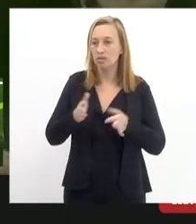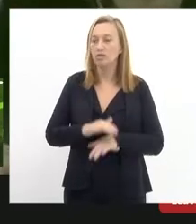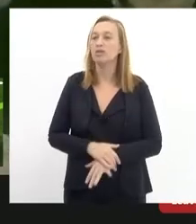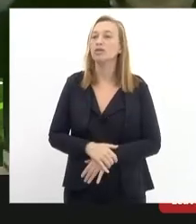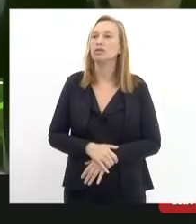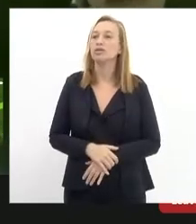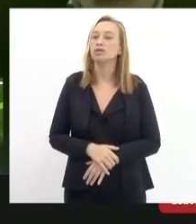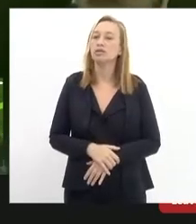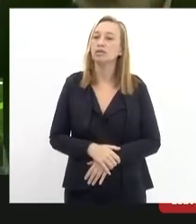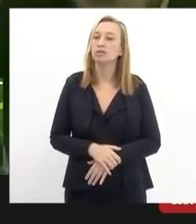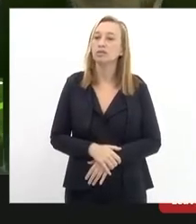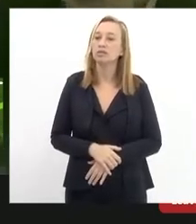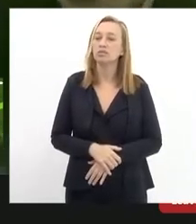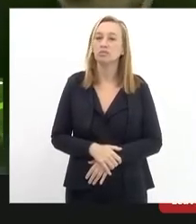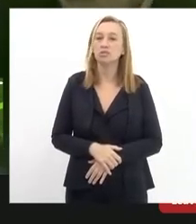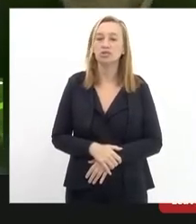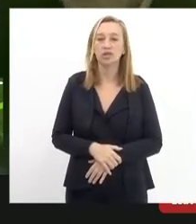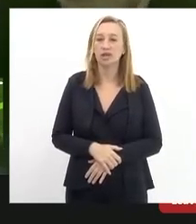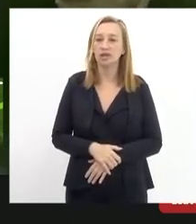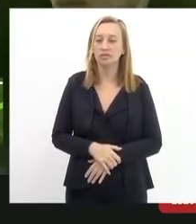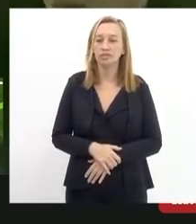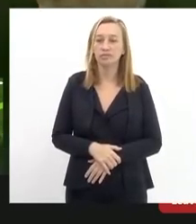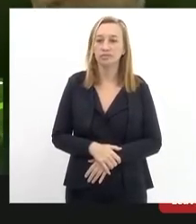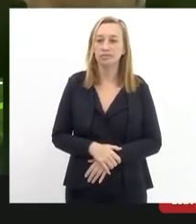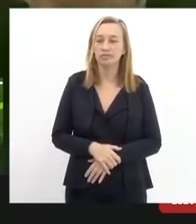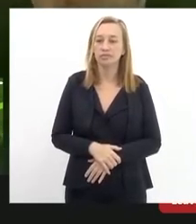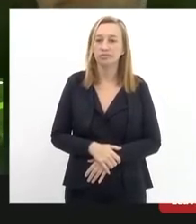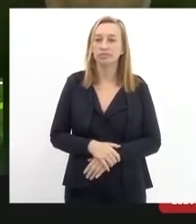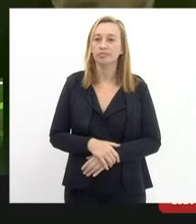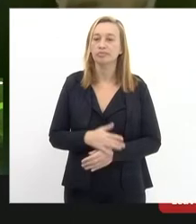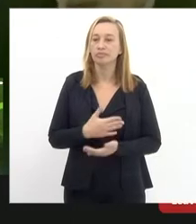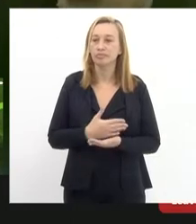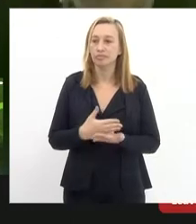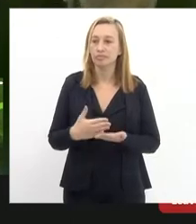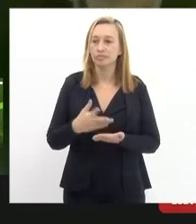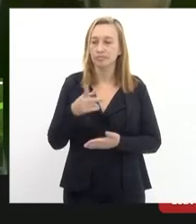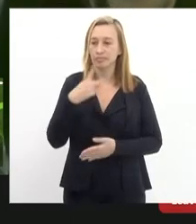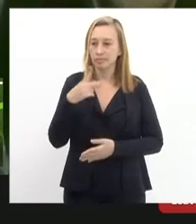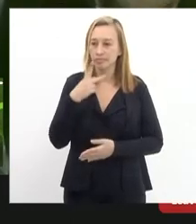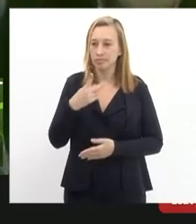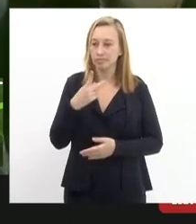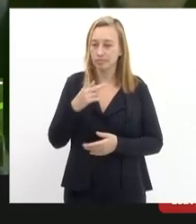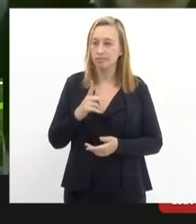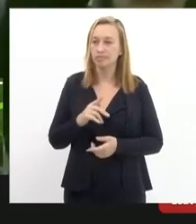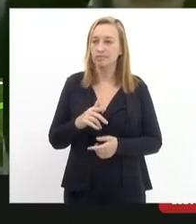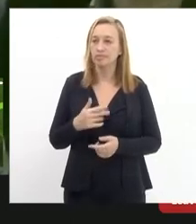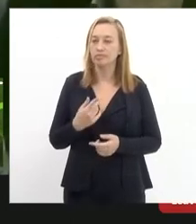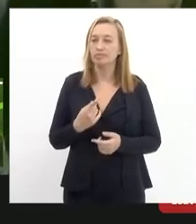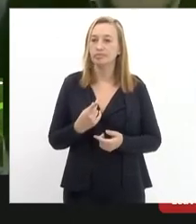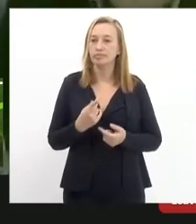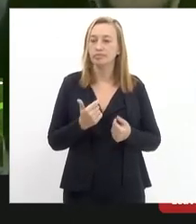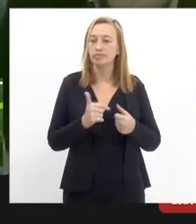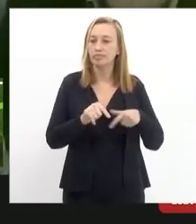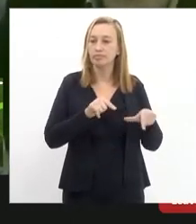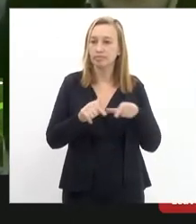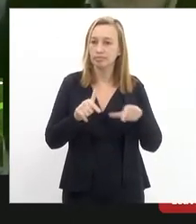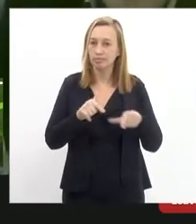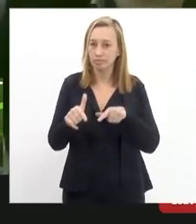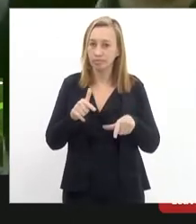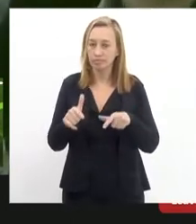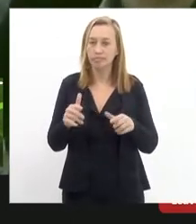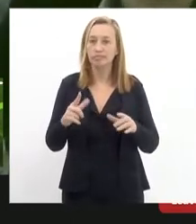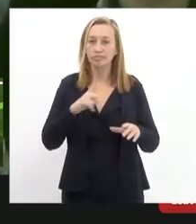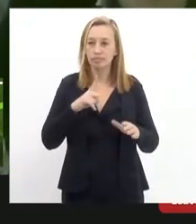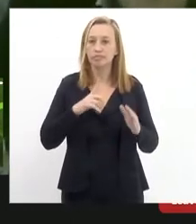efetivamente começamos a tomar pé do funcionamento das demandas existentes na